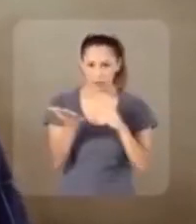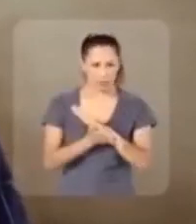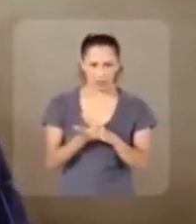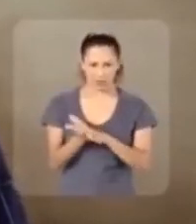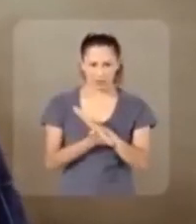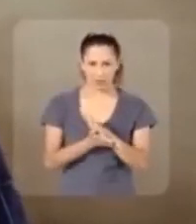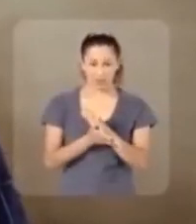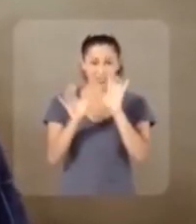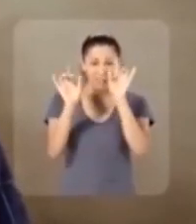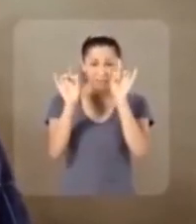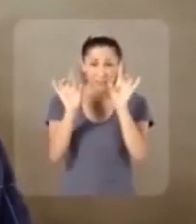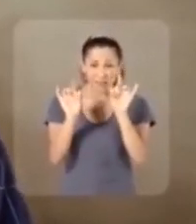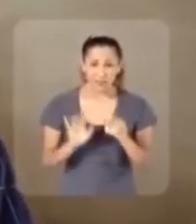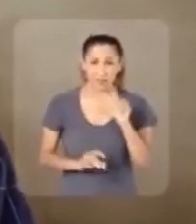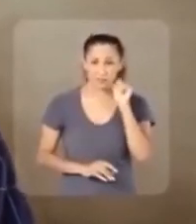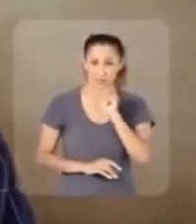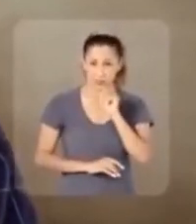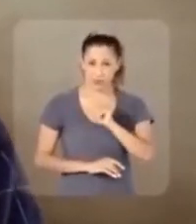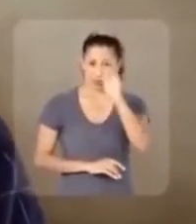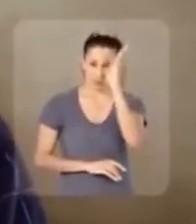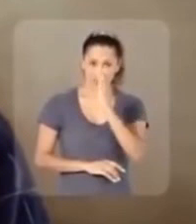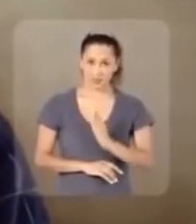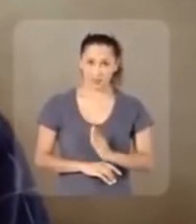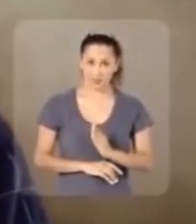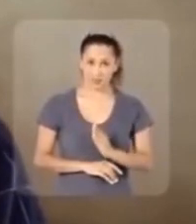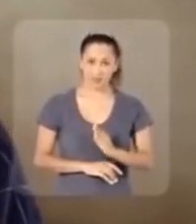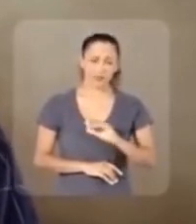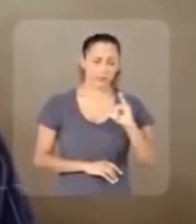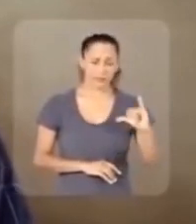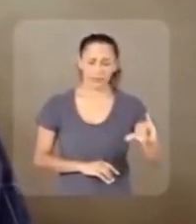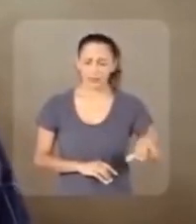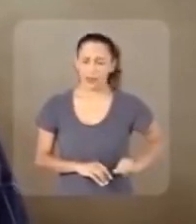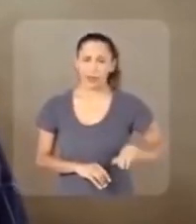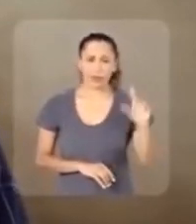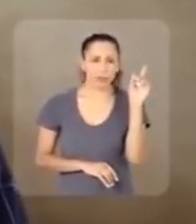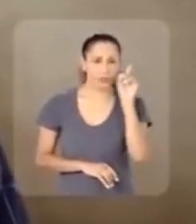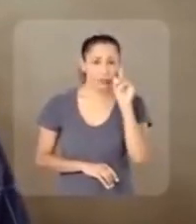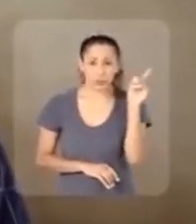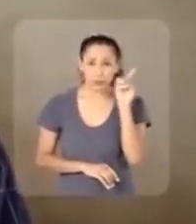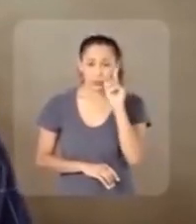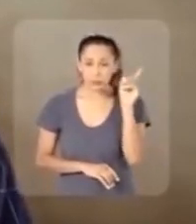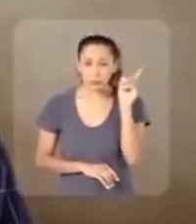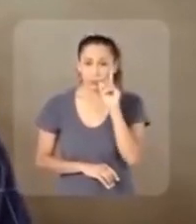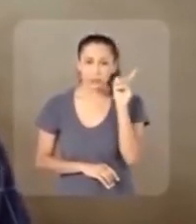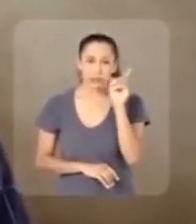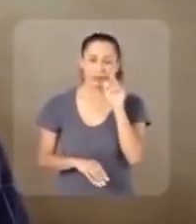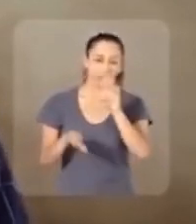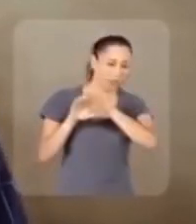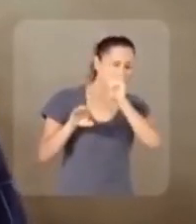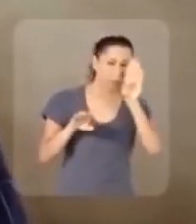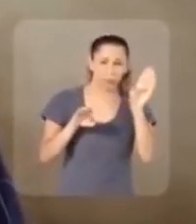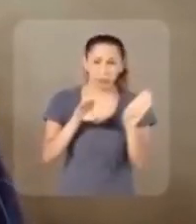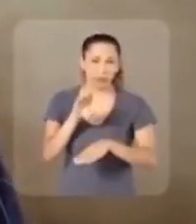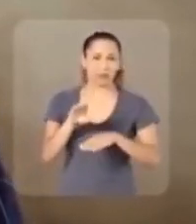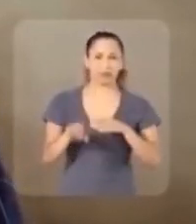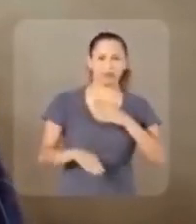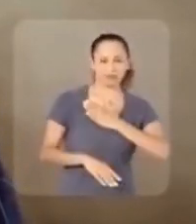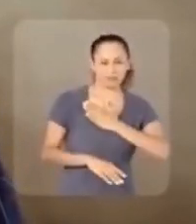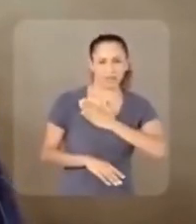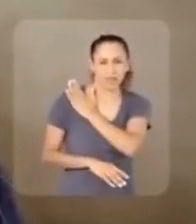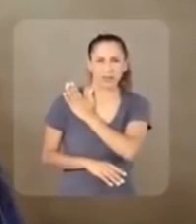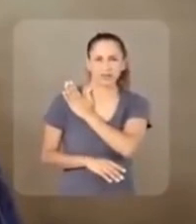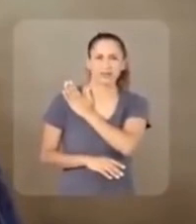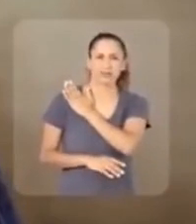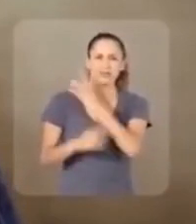têm o que comemorar. Em especial, nós mulheres brasileiras, que sofremos todos os dias com a desigualdade,